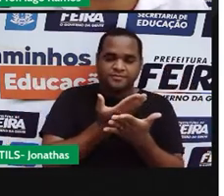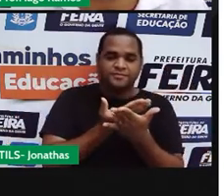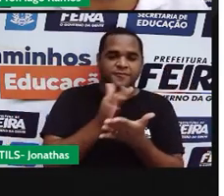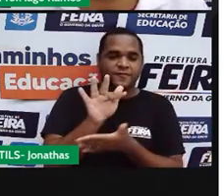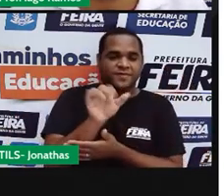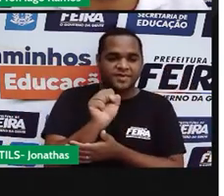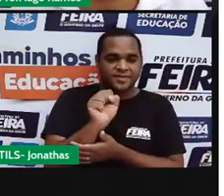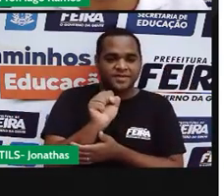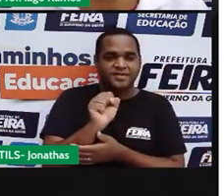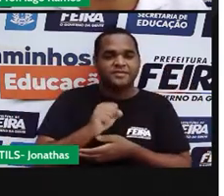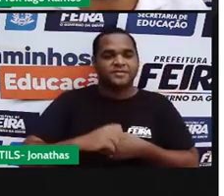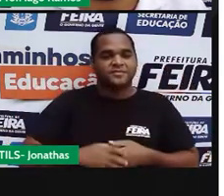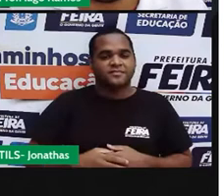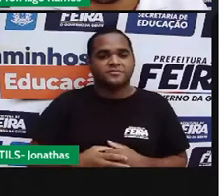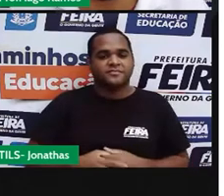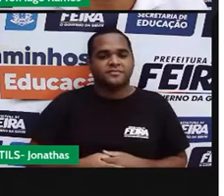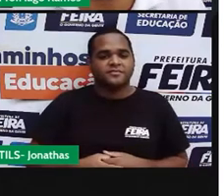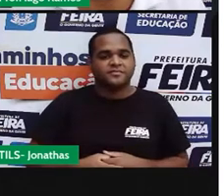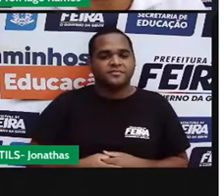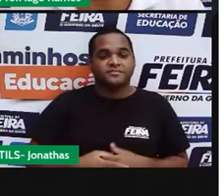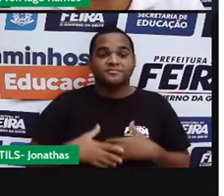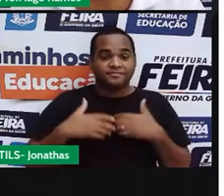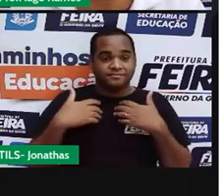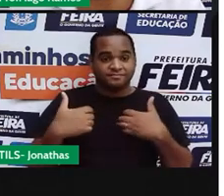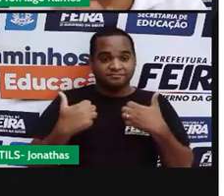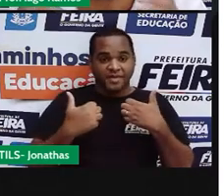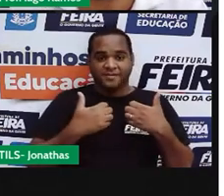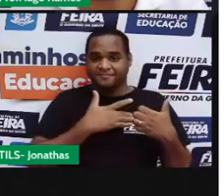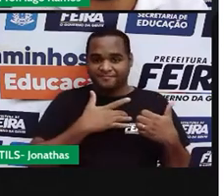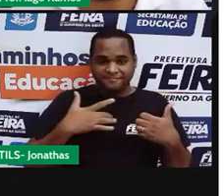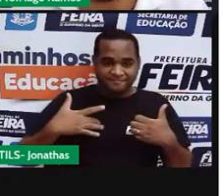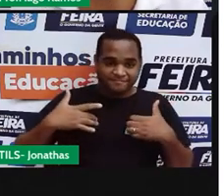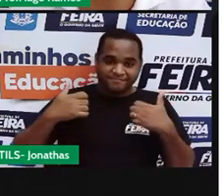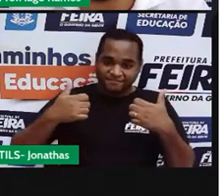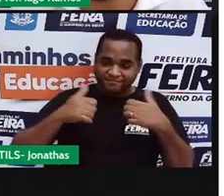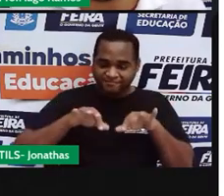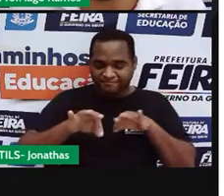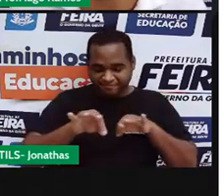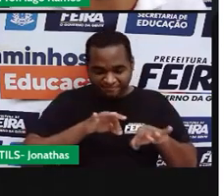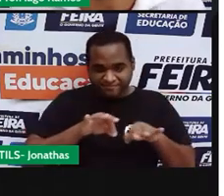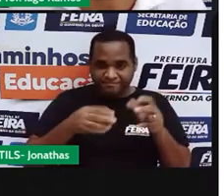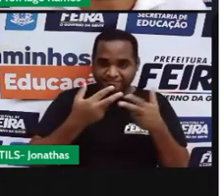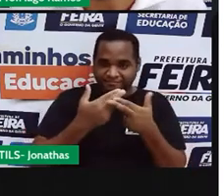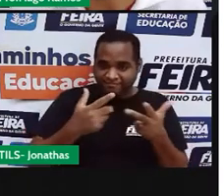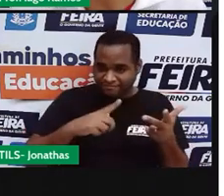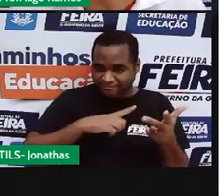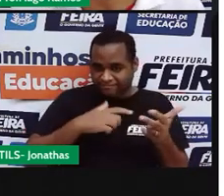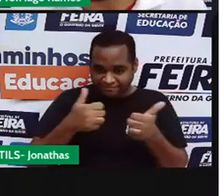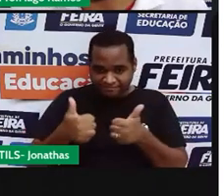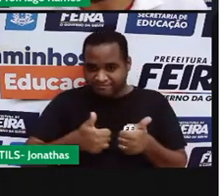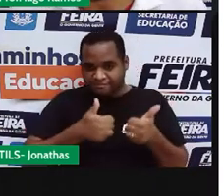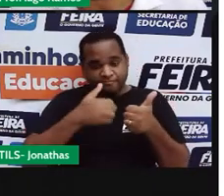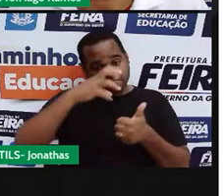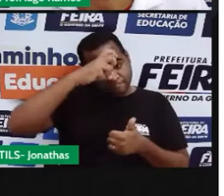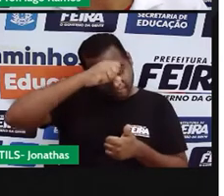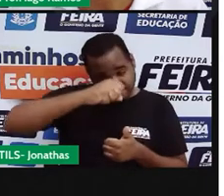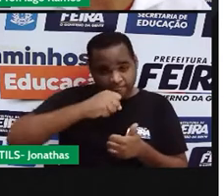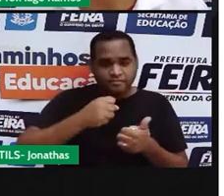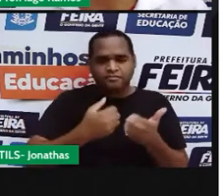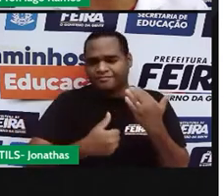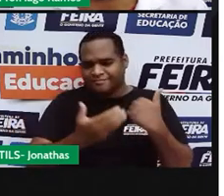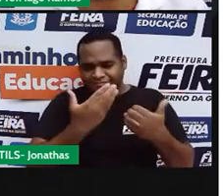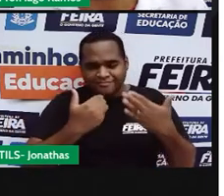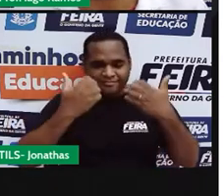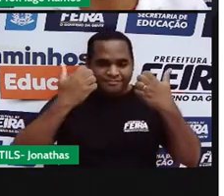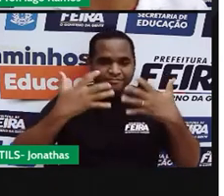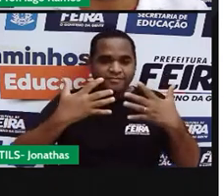de Educação de Feira de Santa. Tudo bem? Preparado, preparada? Vamos aprender? E o